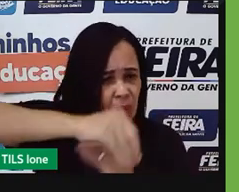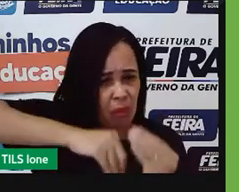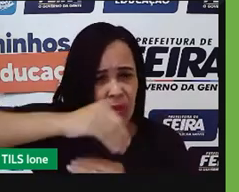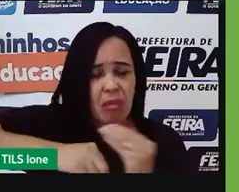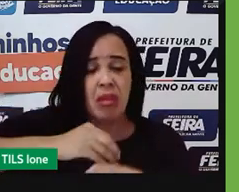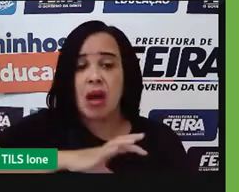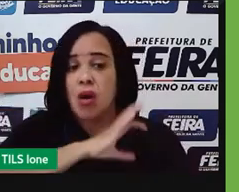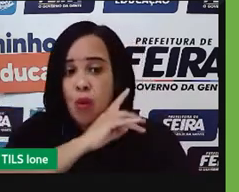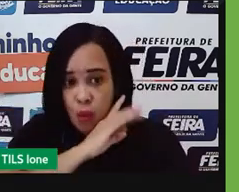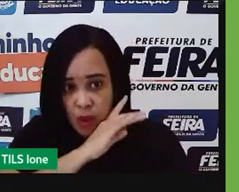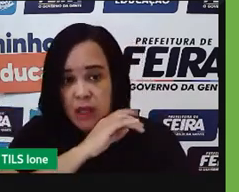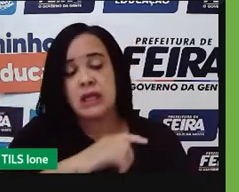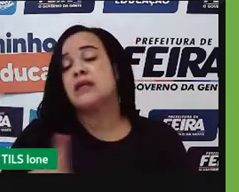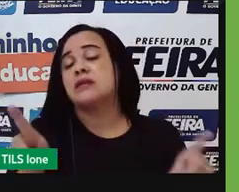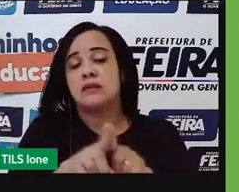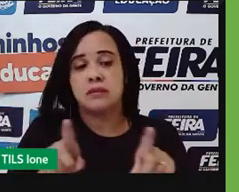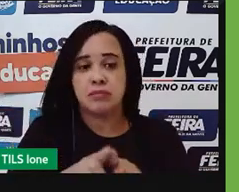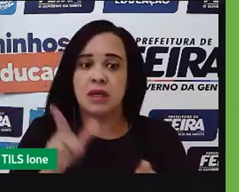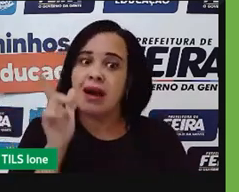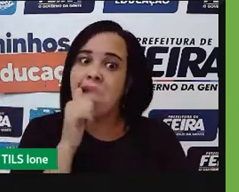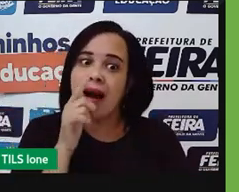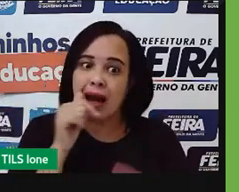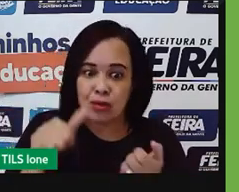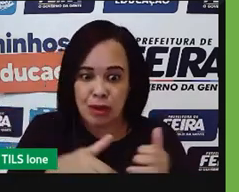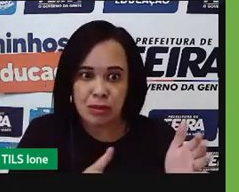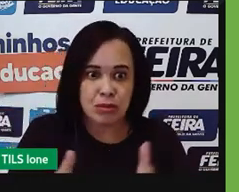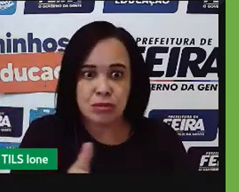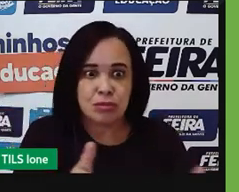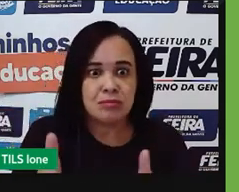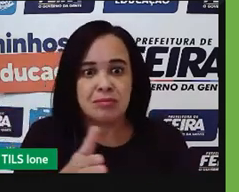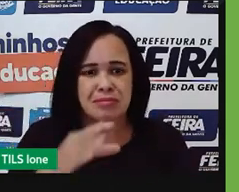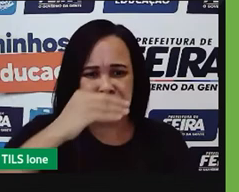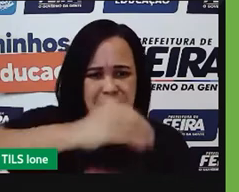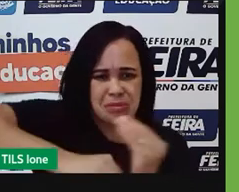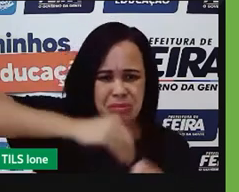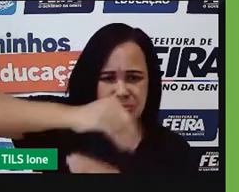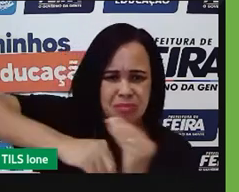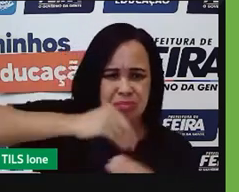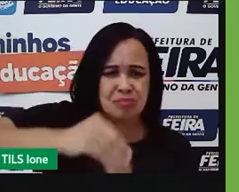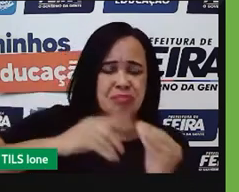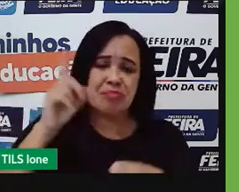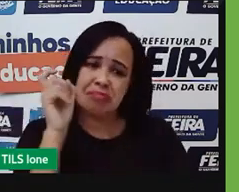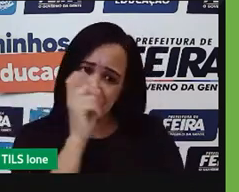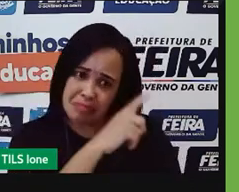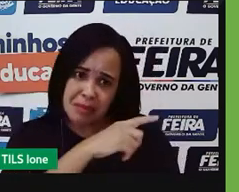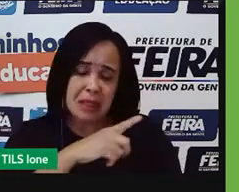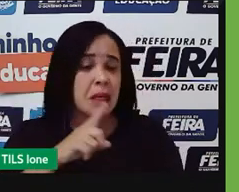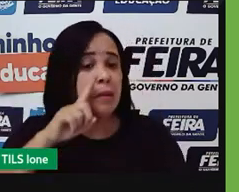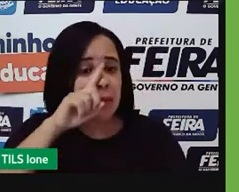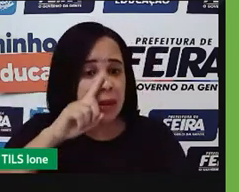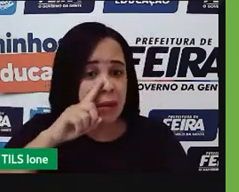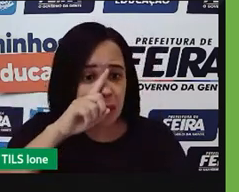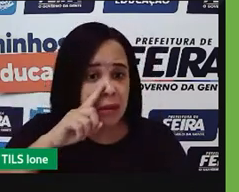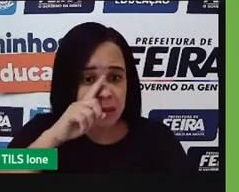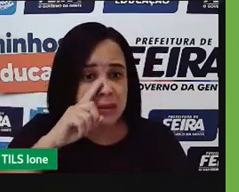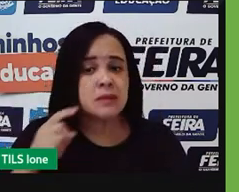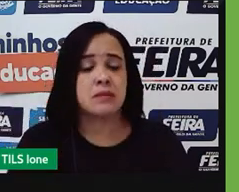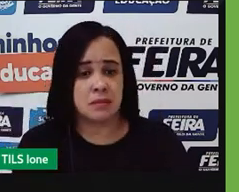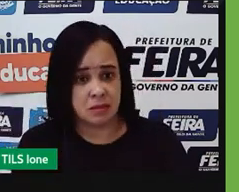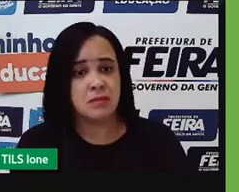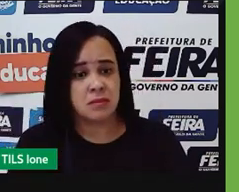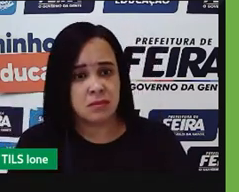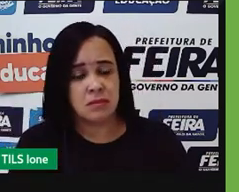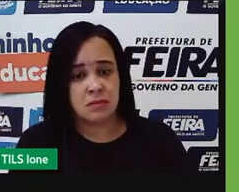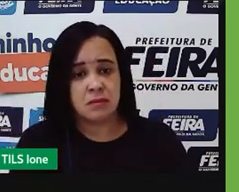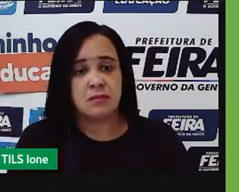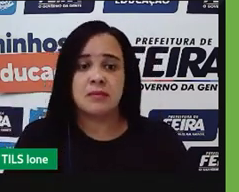para essa água da chuva escover e se misturar ali com esse manancial híbrido. Outro problema é que para a gente plantar, a gente também